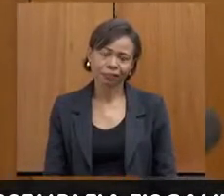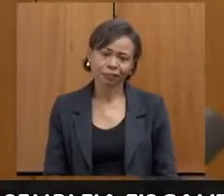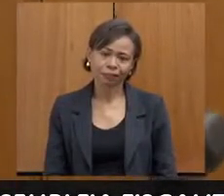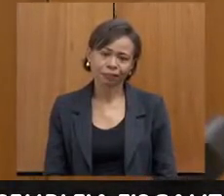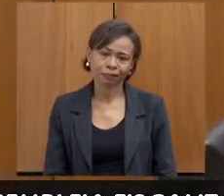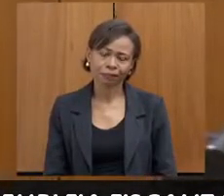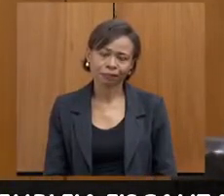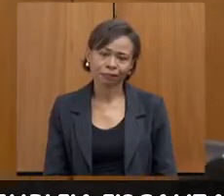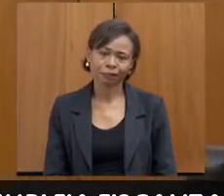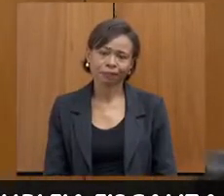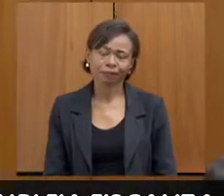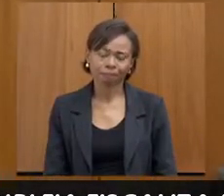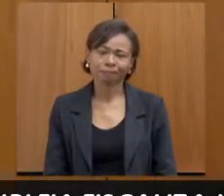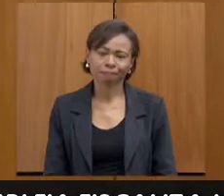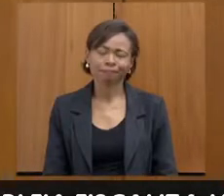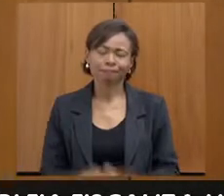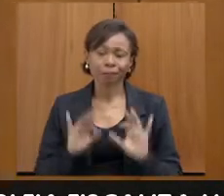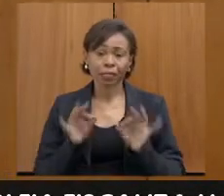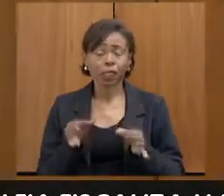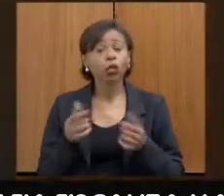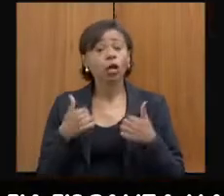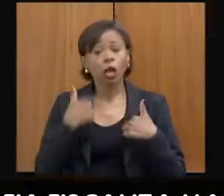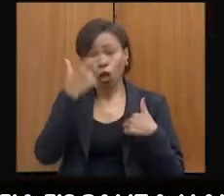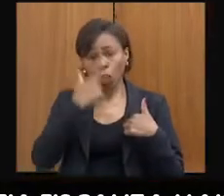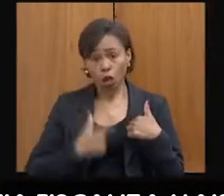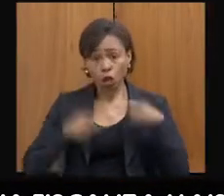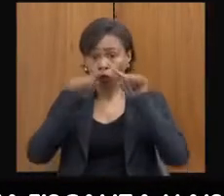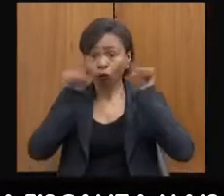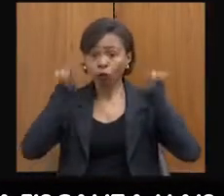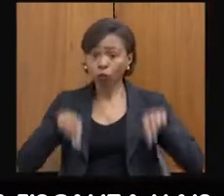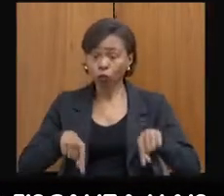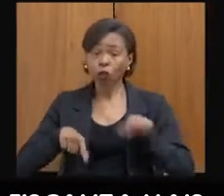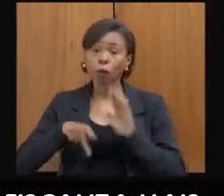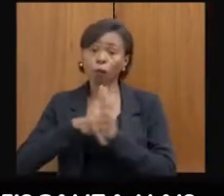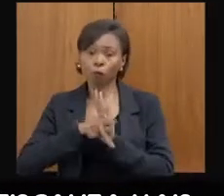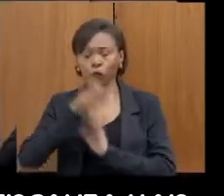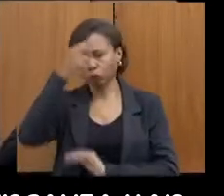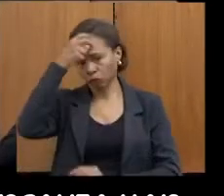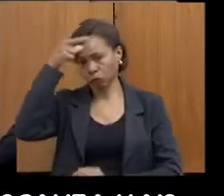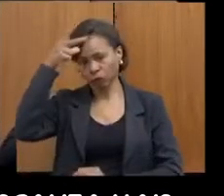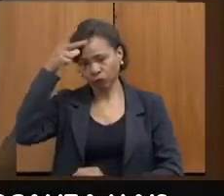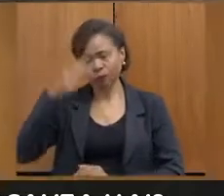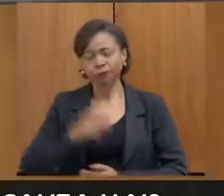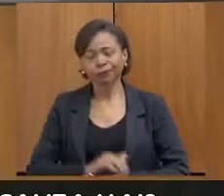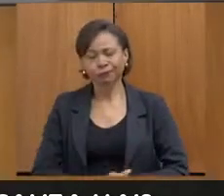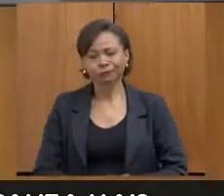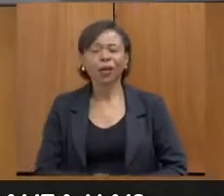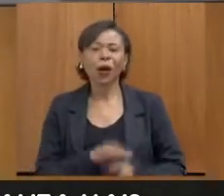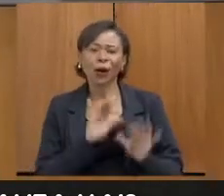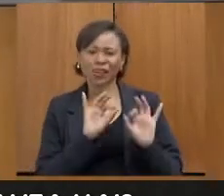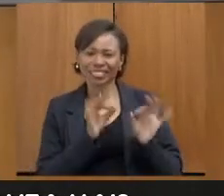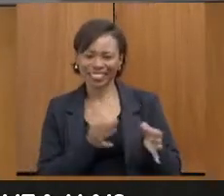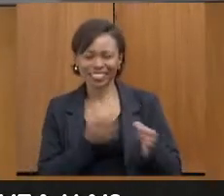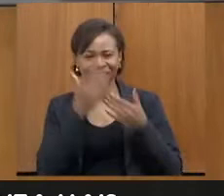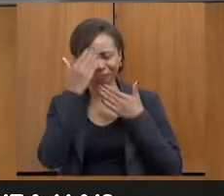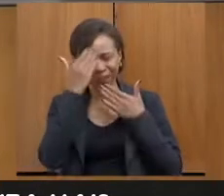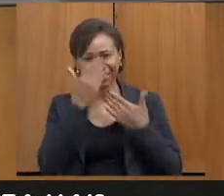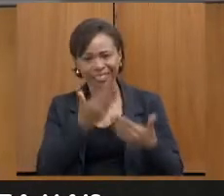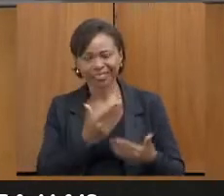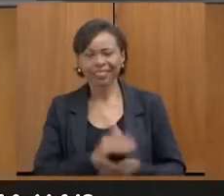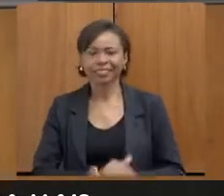Aí. Deu certo. Eu sou servidora do município. Do município. Ok. Obrigada, viu?